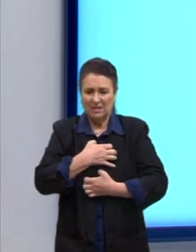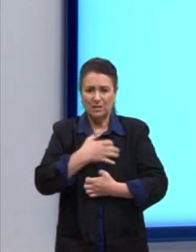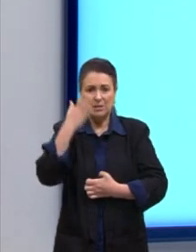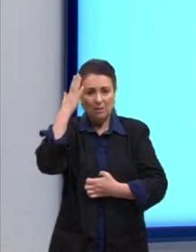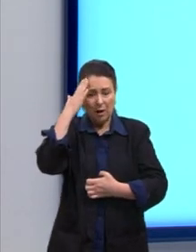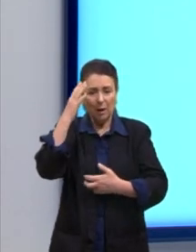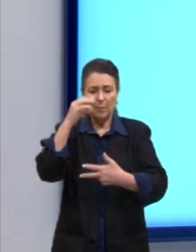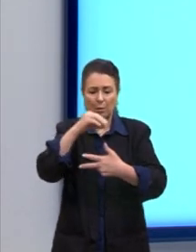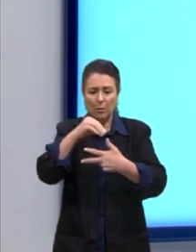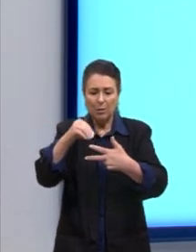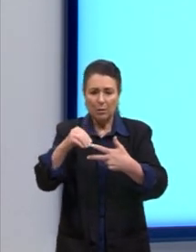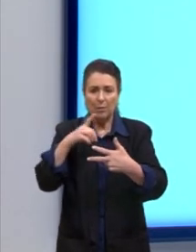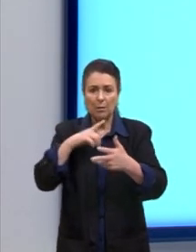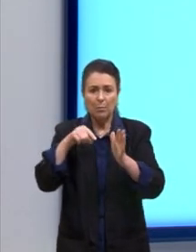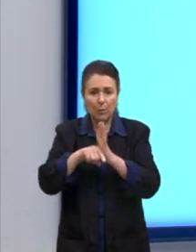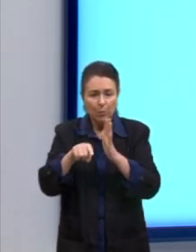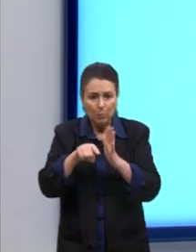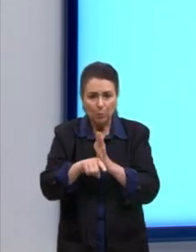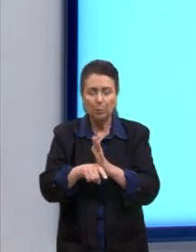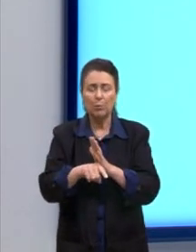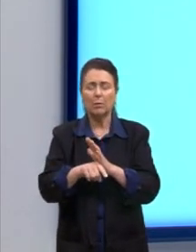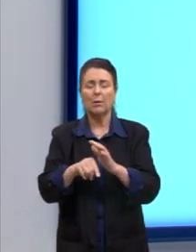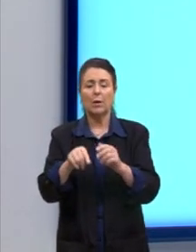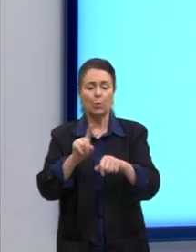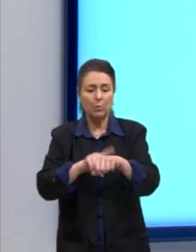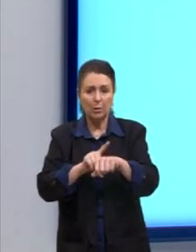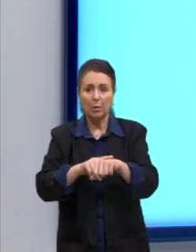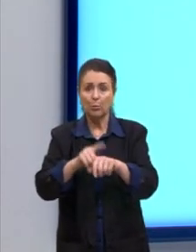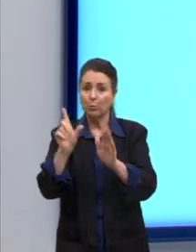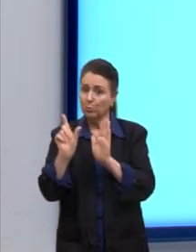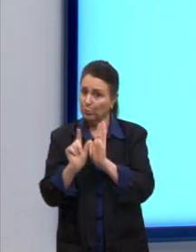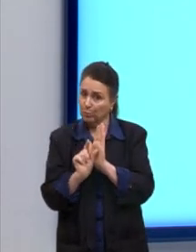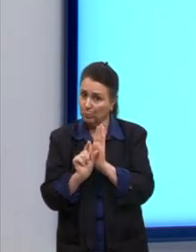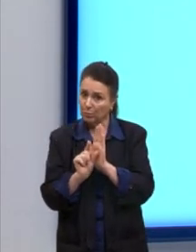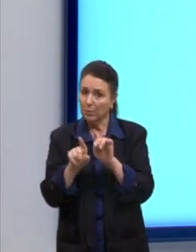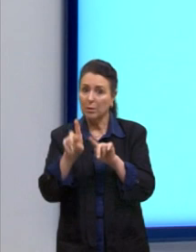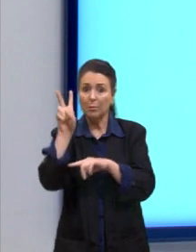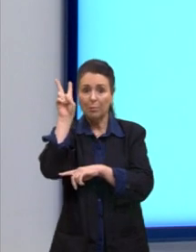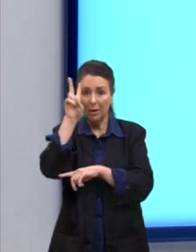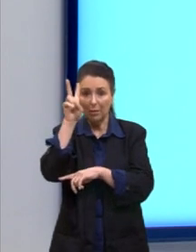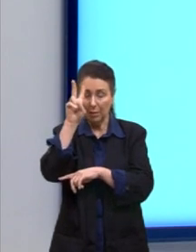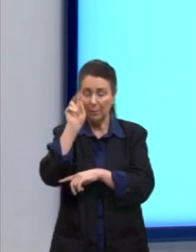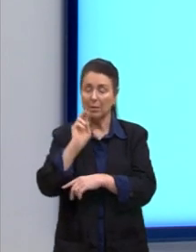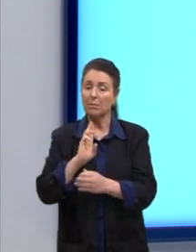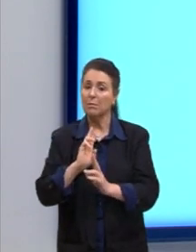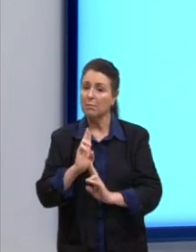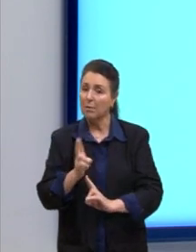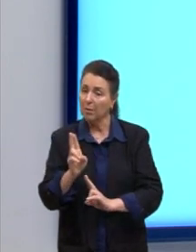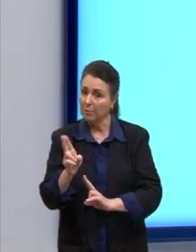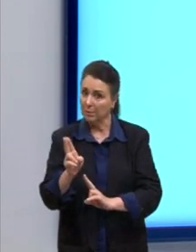que tem muitas questões para responder em tempo reduzido, mas lembre-se do velho ditado. A pressa é